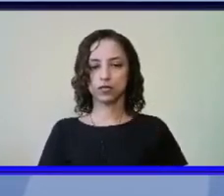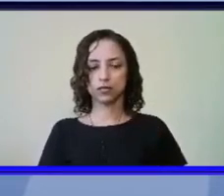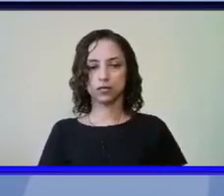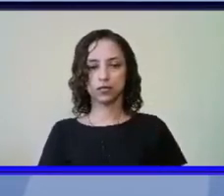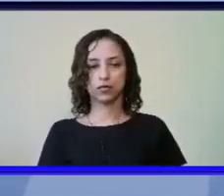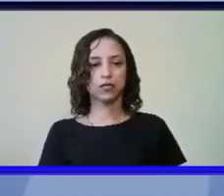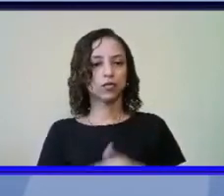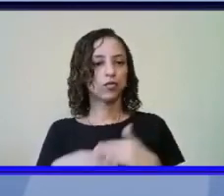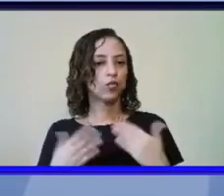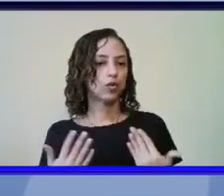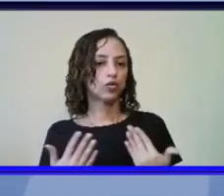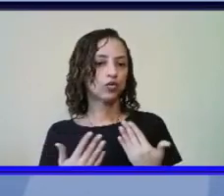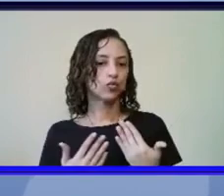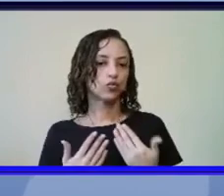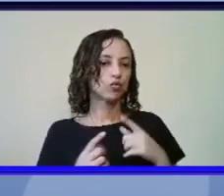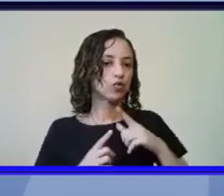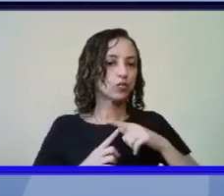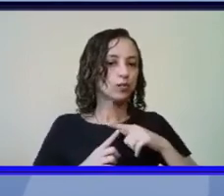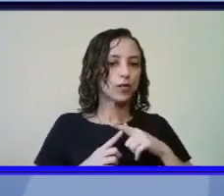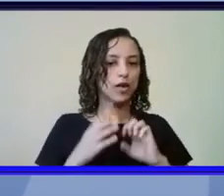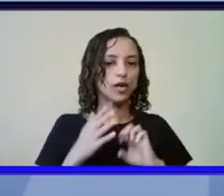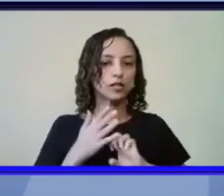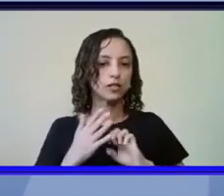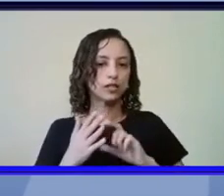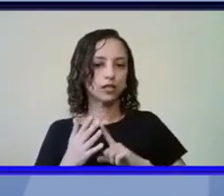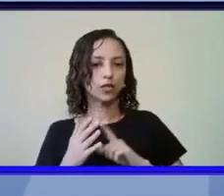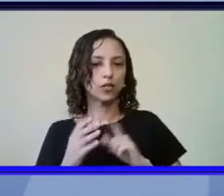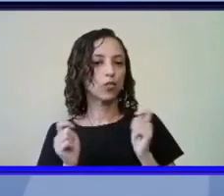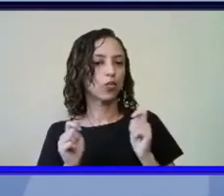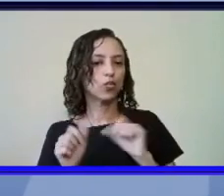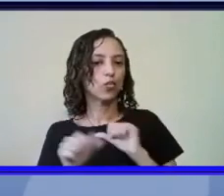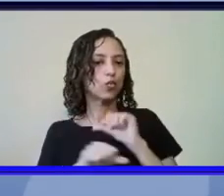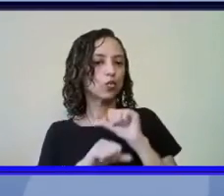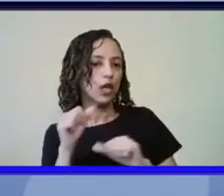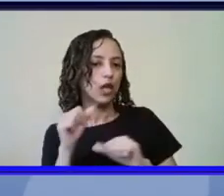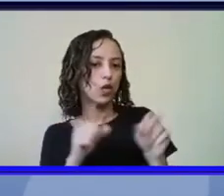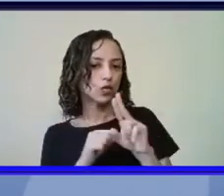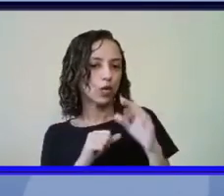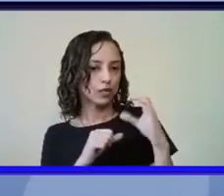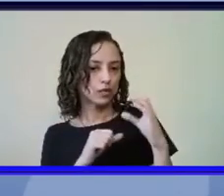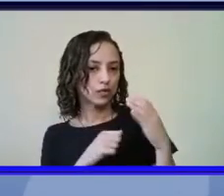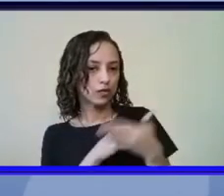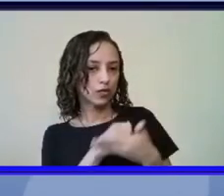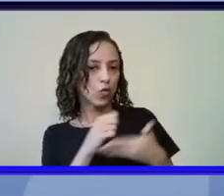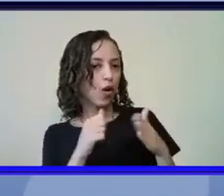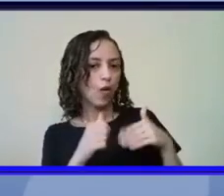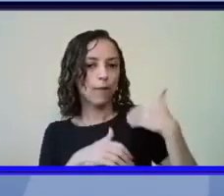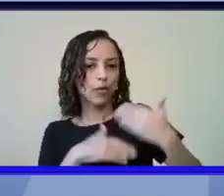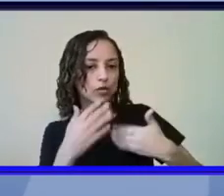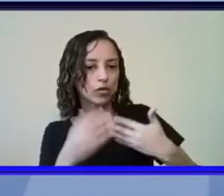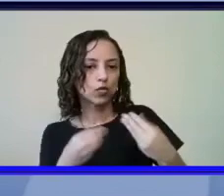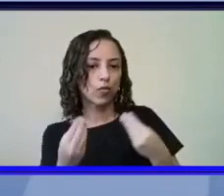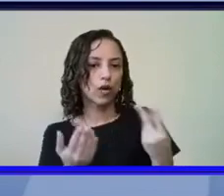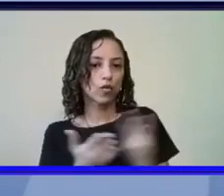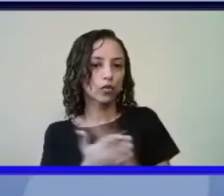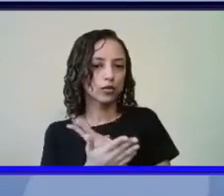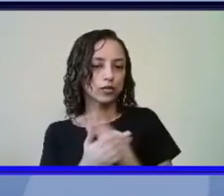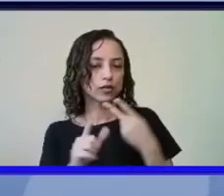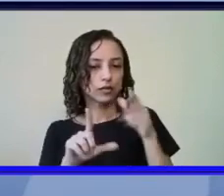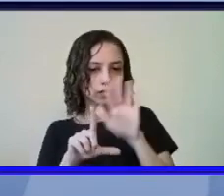determinada espécie tem razões para mudar um nome científico como será o processo de mudança pela plataforma